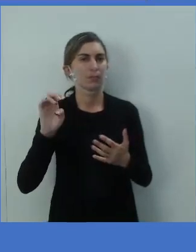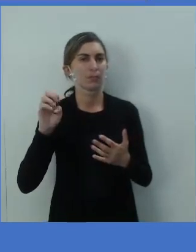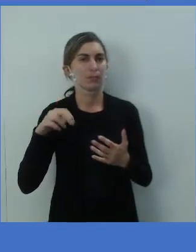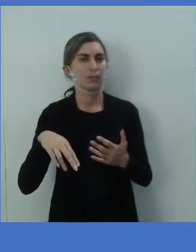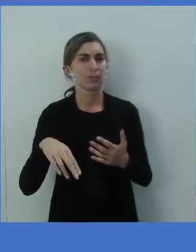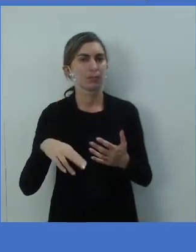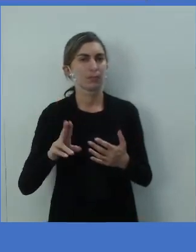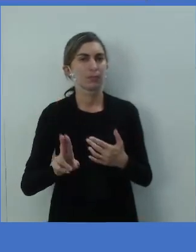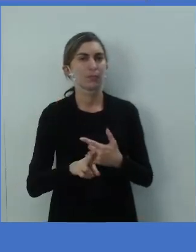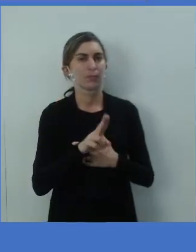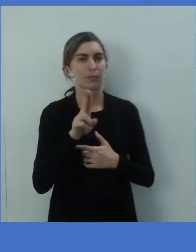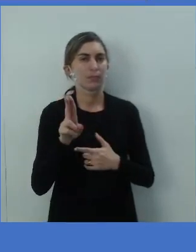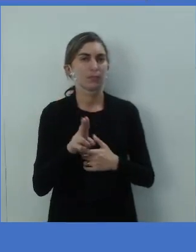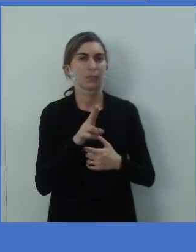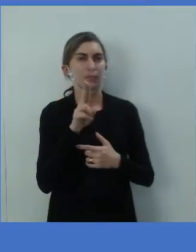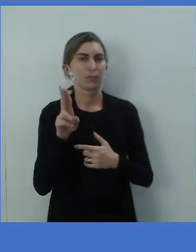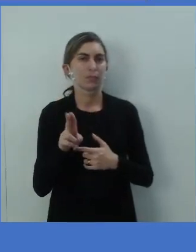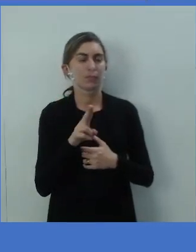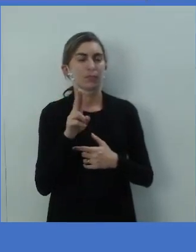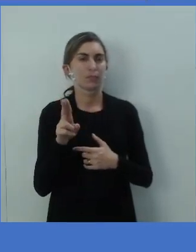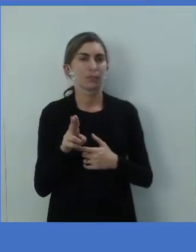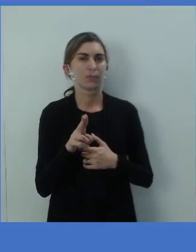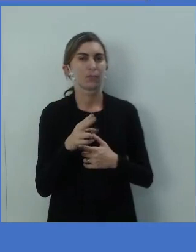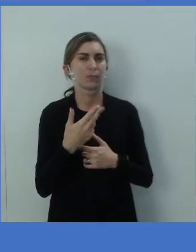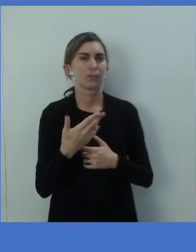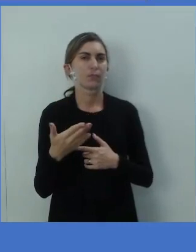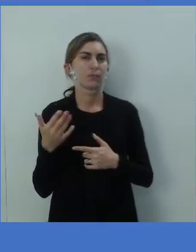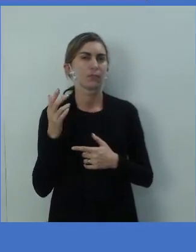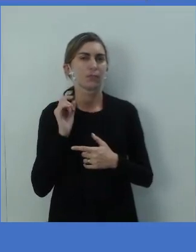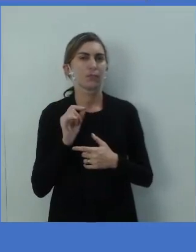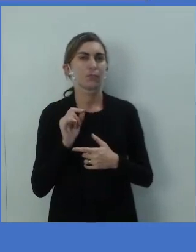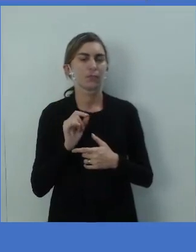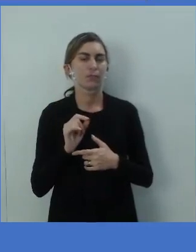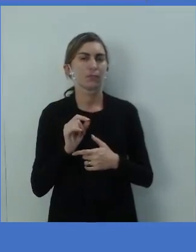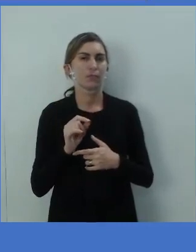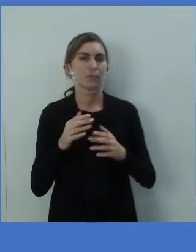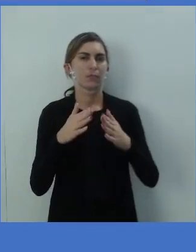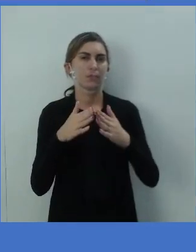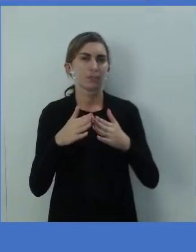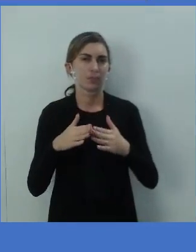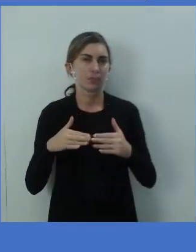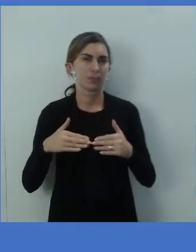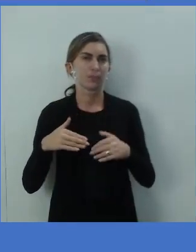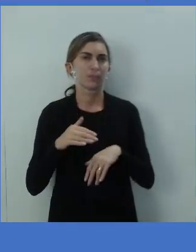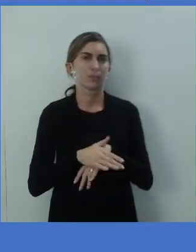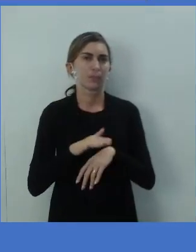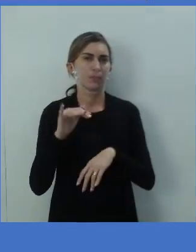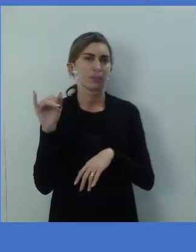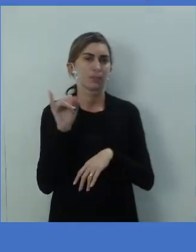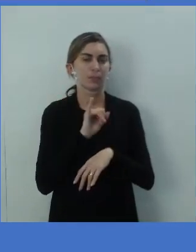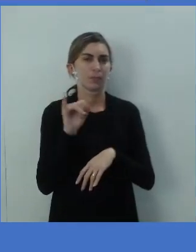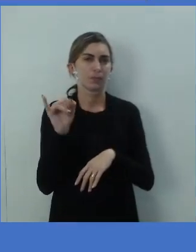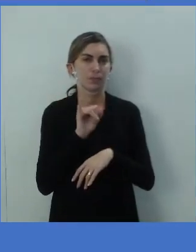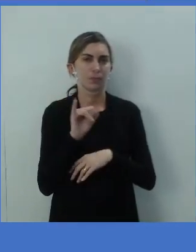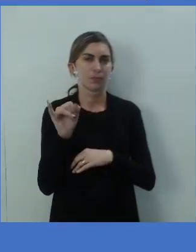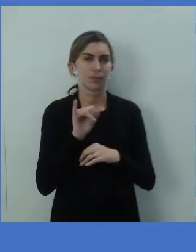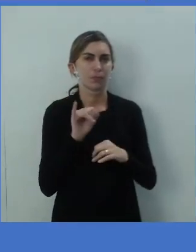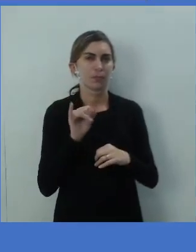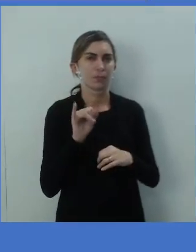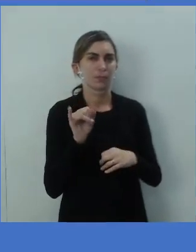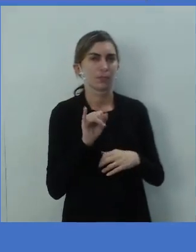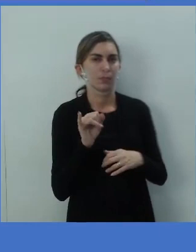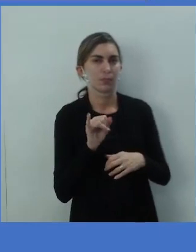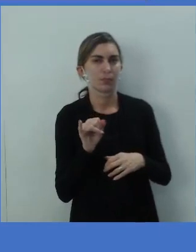utiliza um informal request, que seria esse pedido mais informal. Já no code, a gente tem um